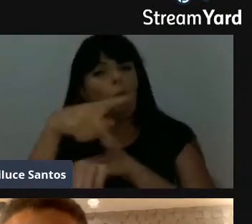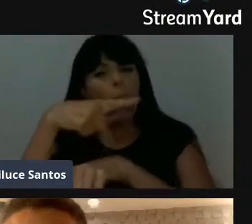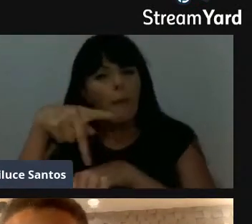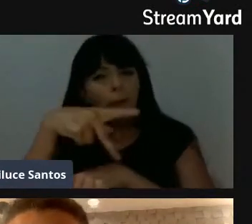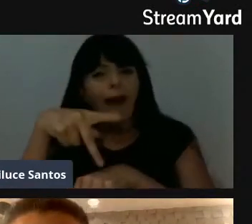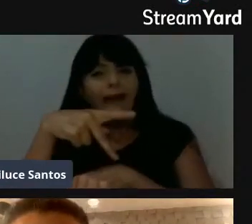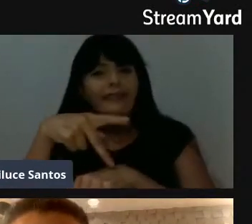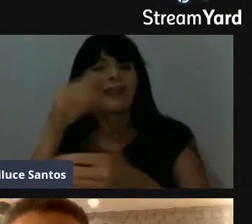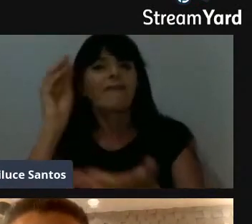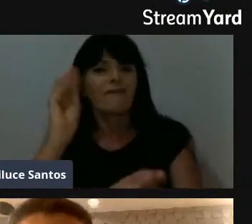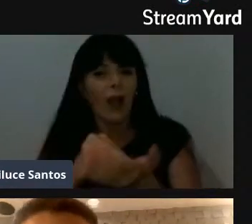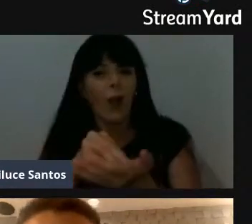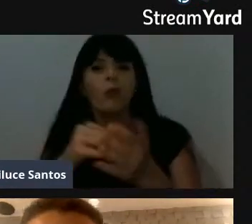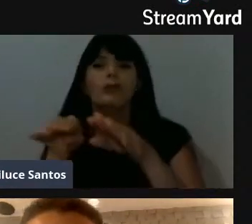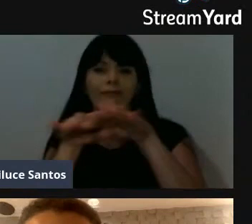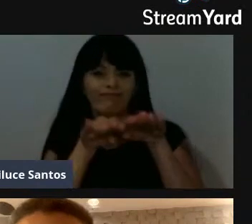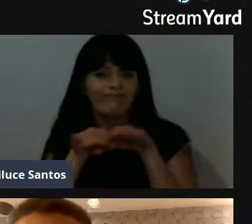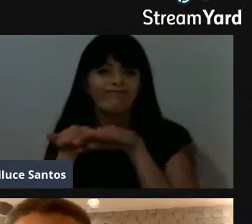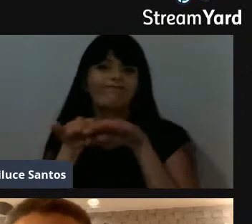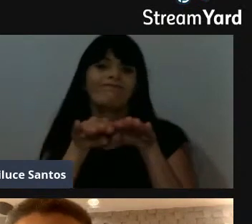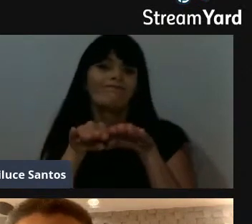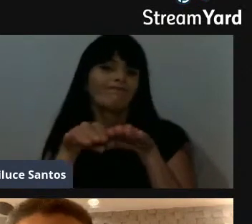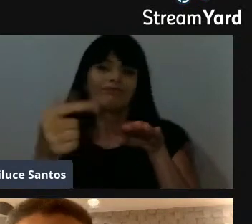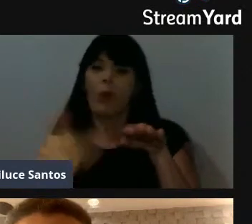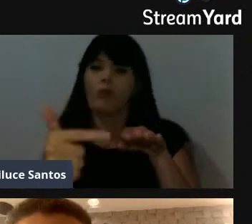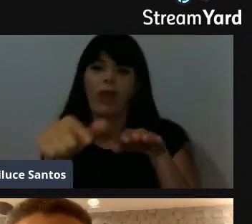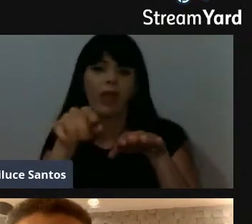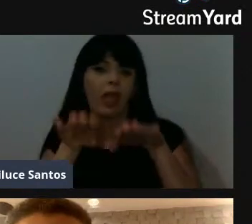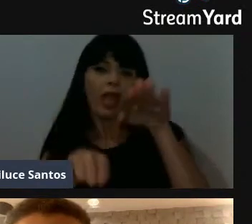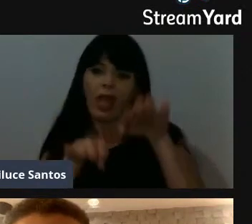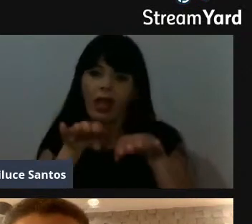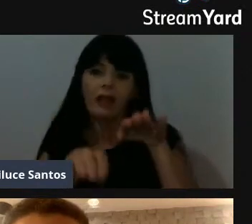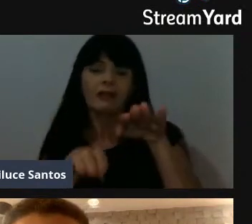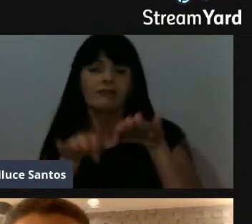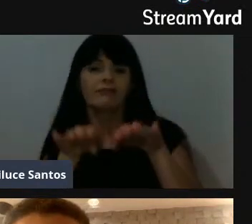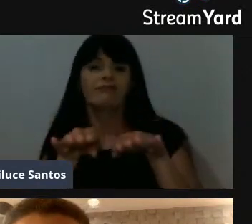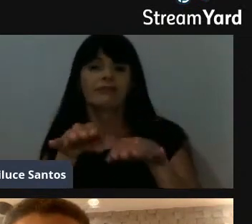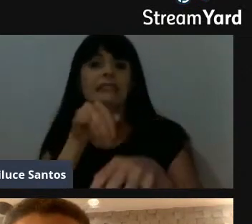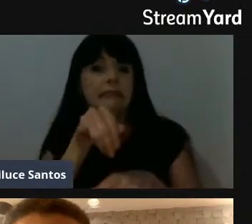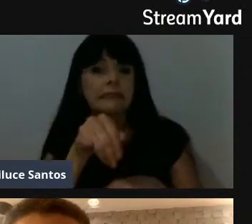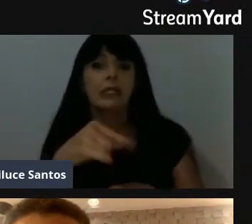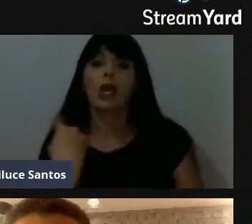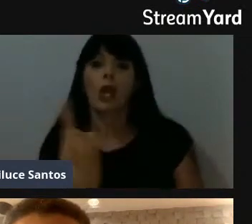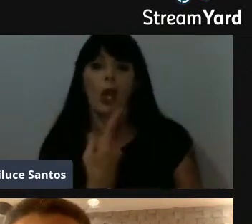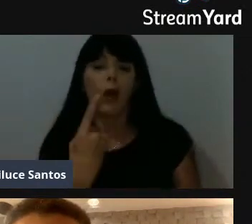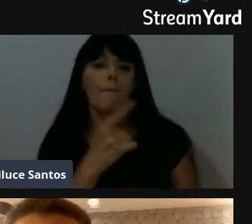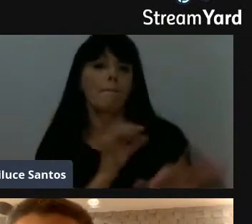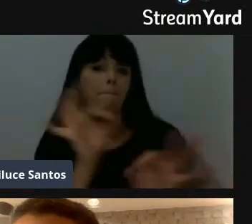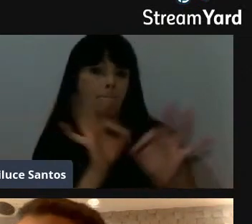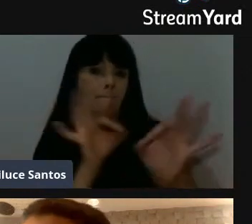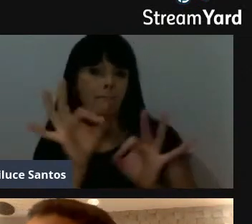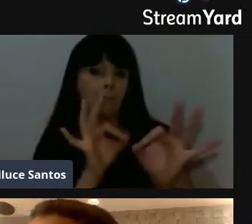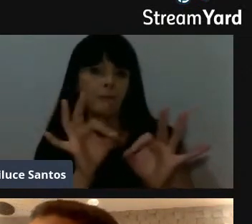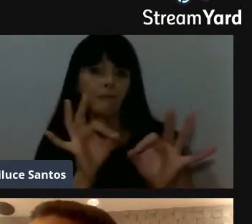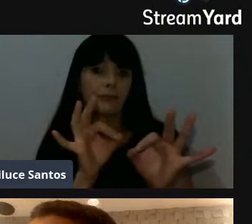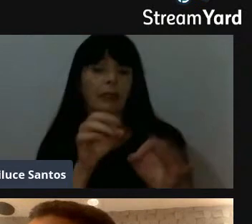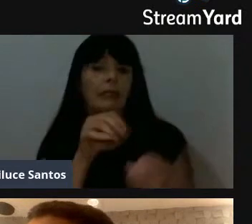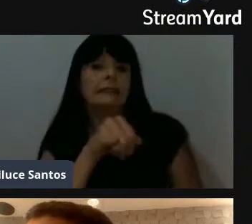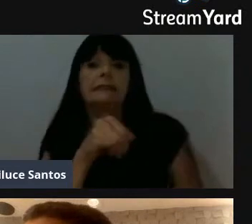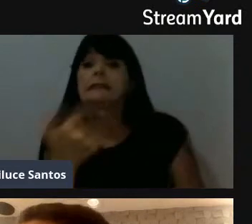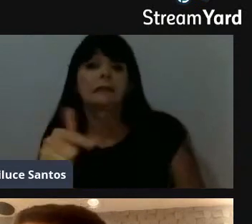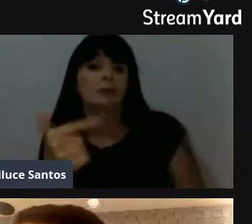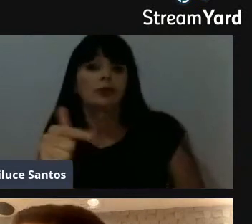quanto o nosso, em que se a gente for preparado já é difícil, imagina se não tiver